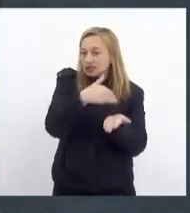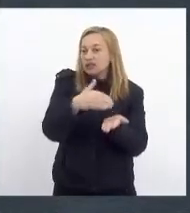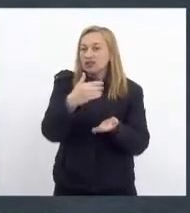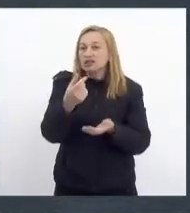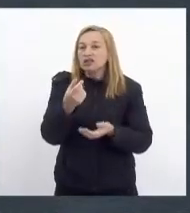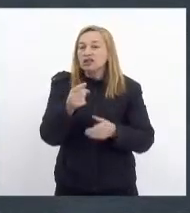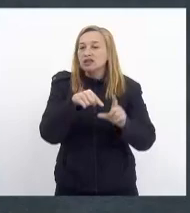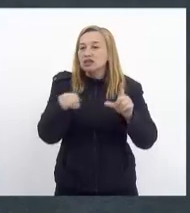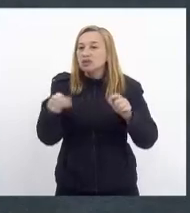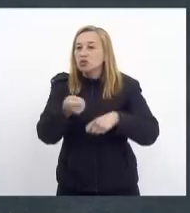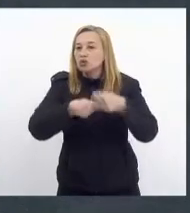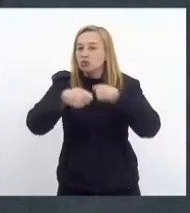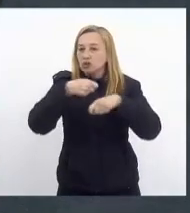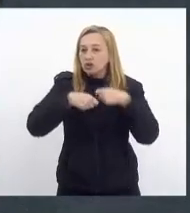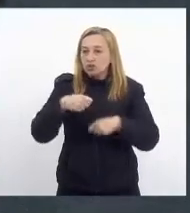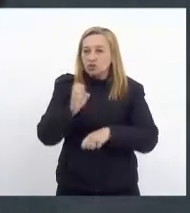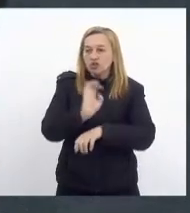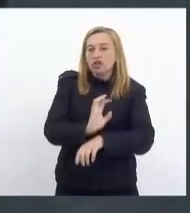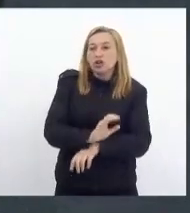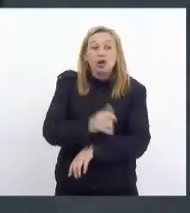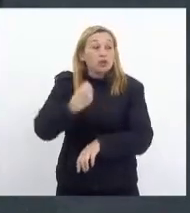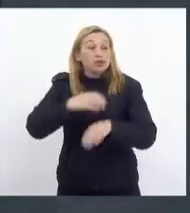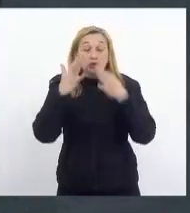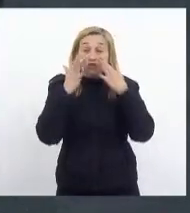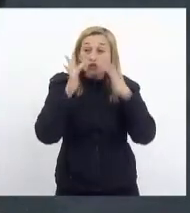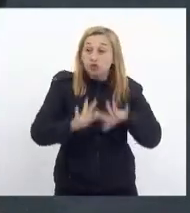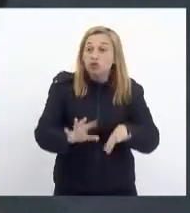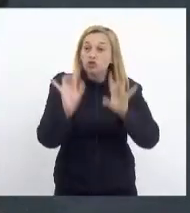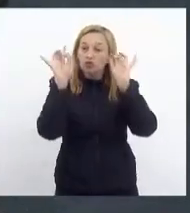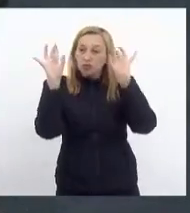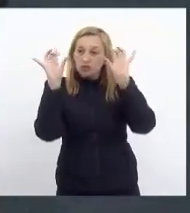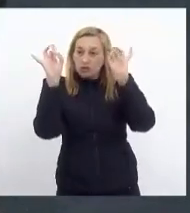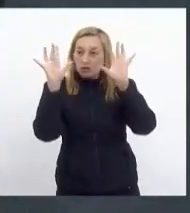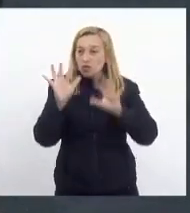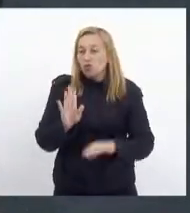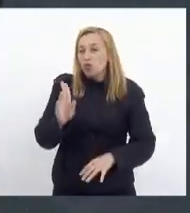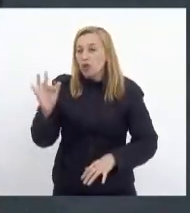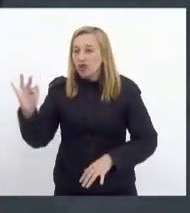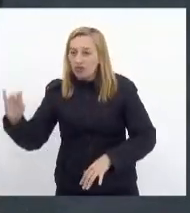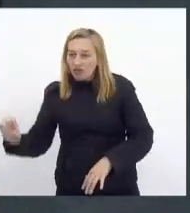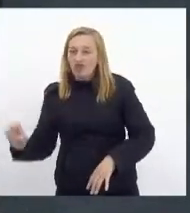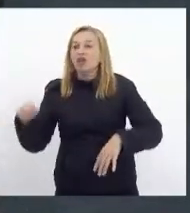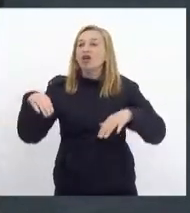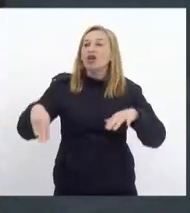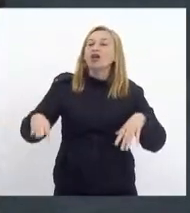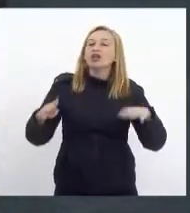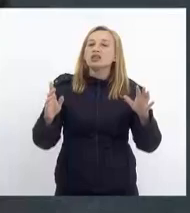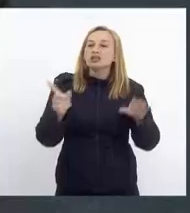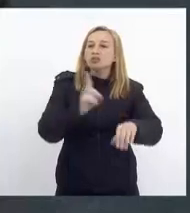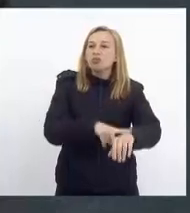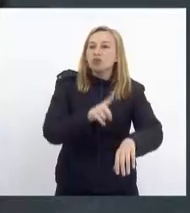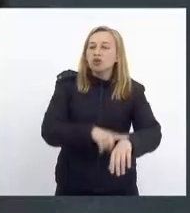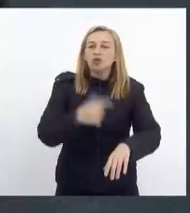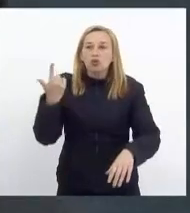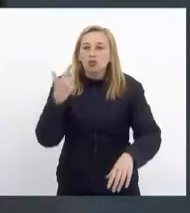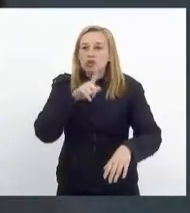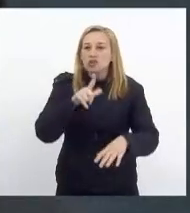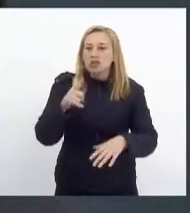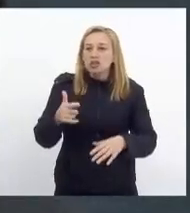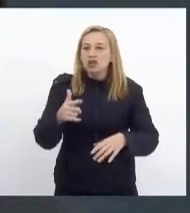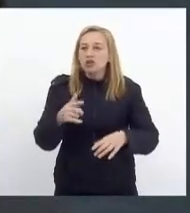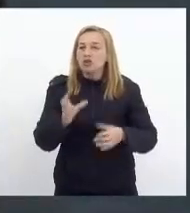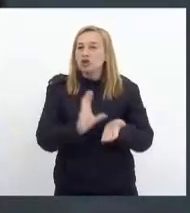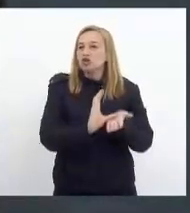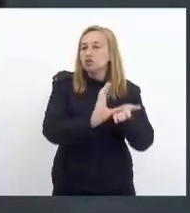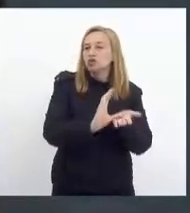Economia do Estado, que a gente precisa de uma atenção especial para a UENF nesse momento, para que ela consiga garantir o auxílio tecnológico,